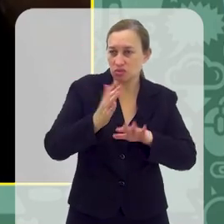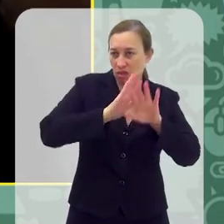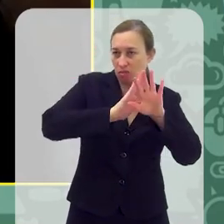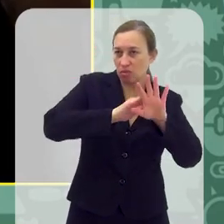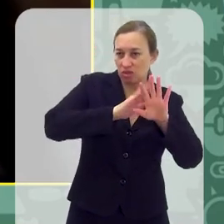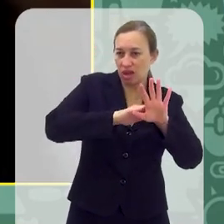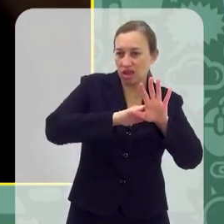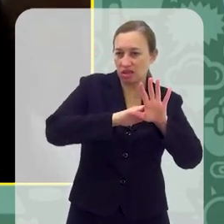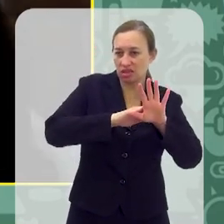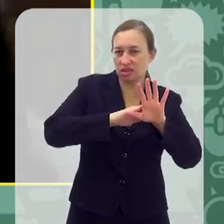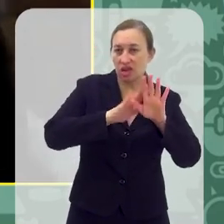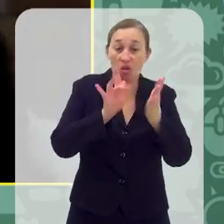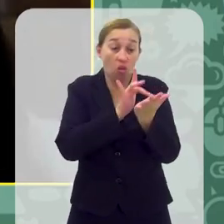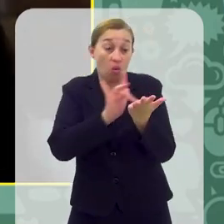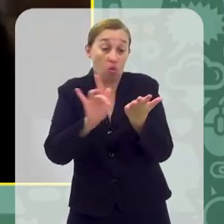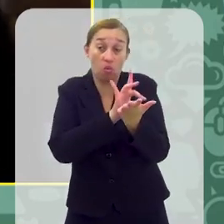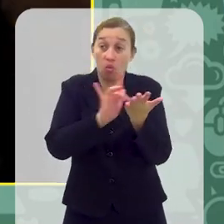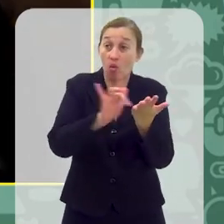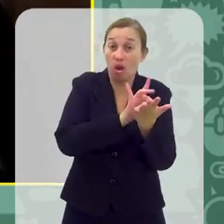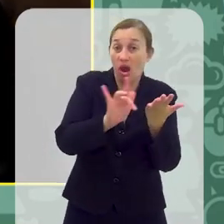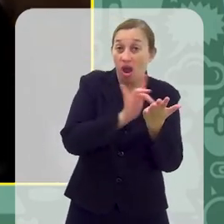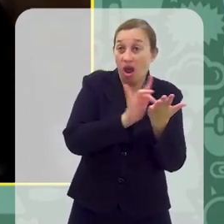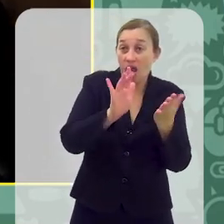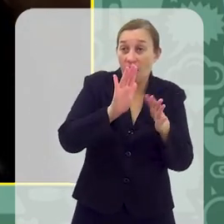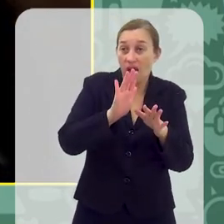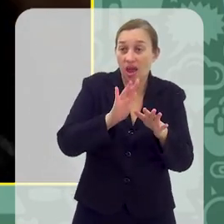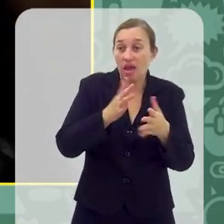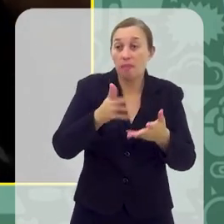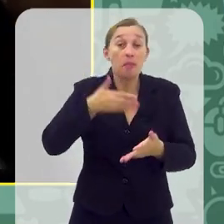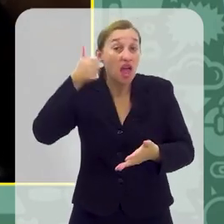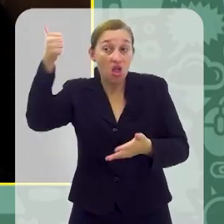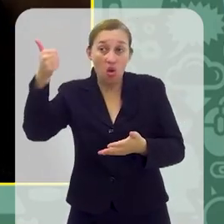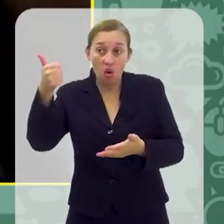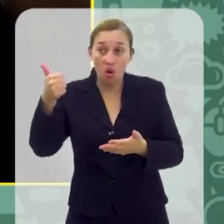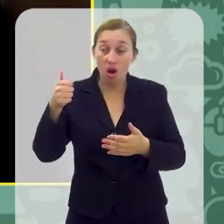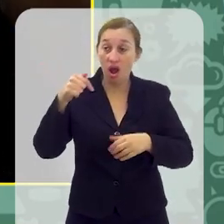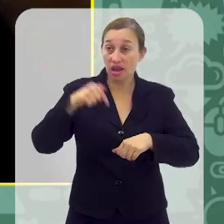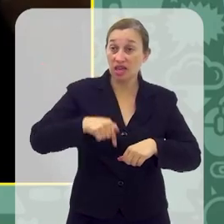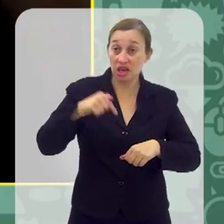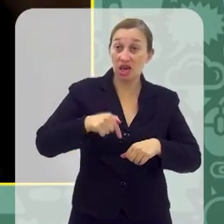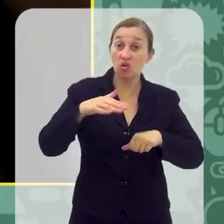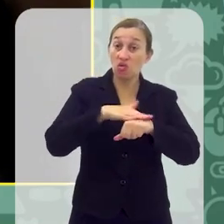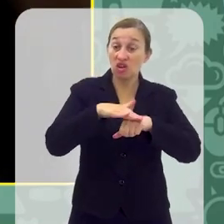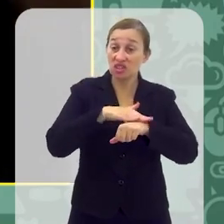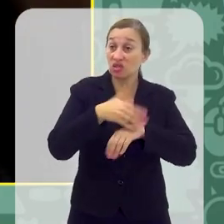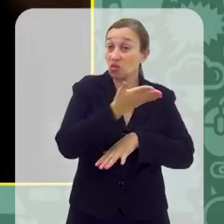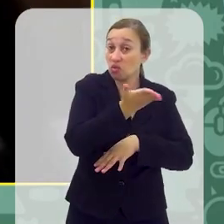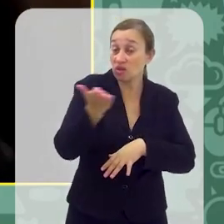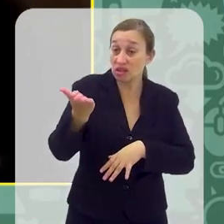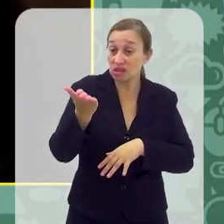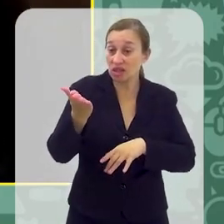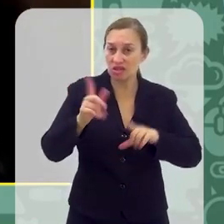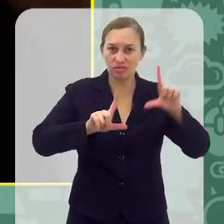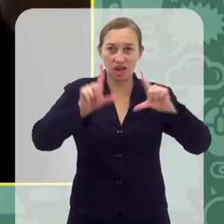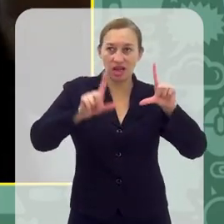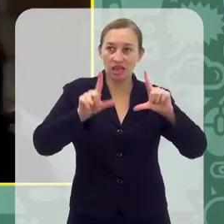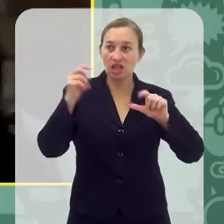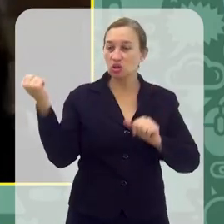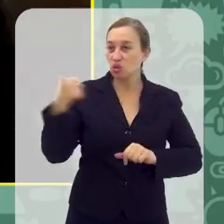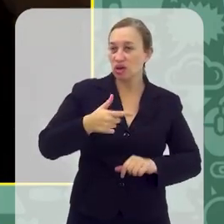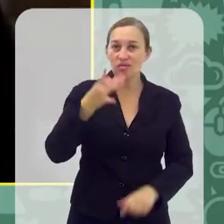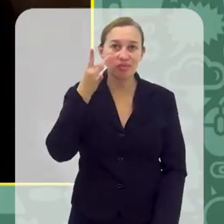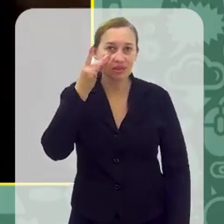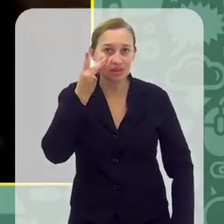efeito que a gente chama de desinibição online. Então, é muito mais confortável estar aqui conversando com vocês pela tela do que se a gente